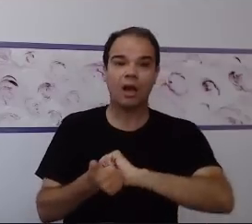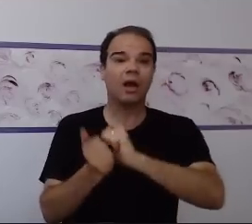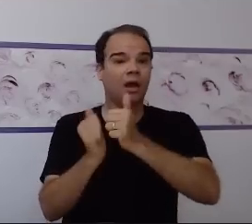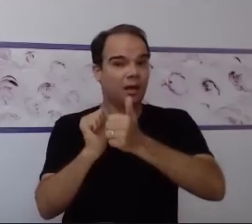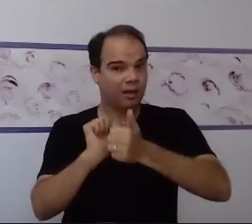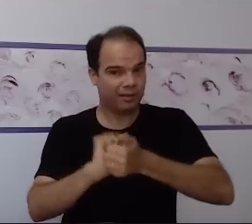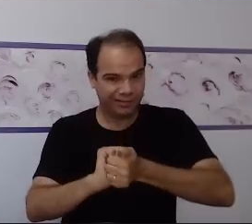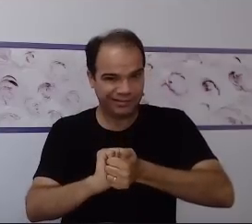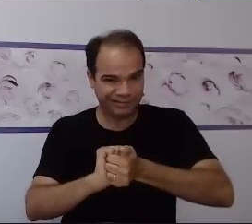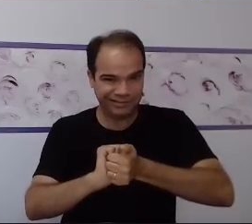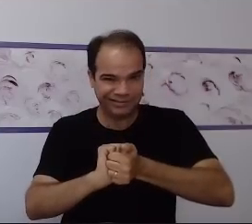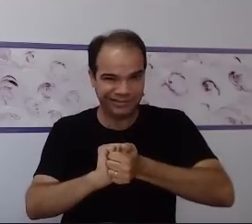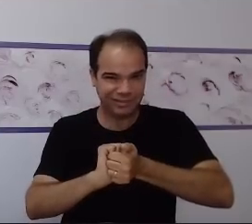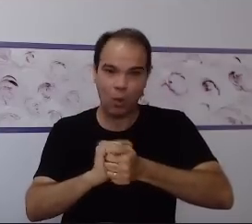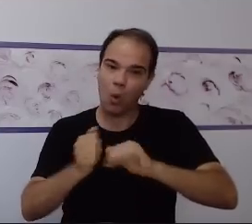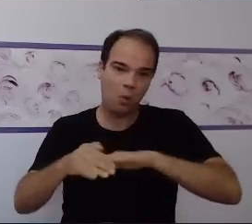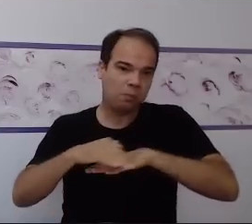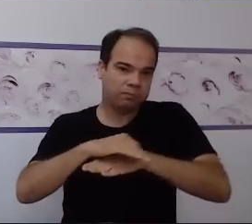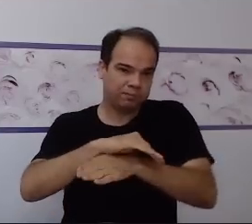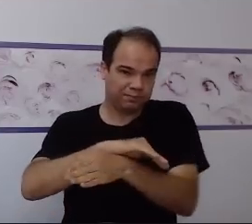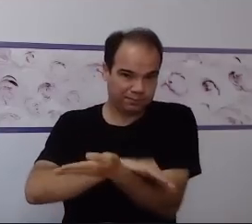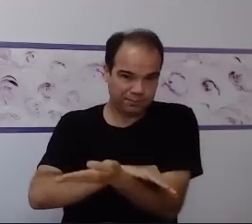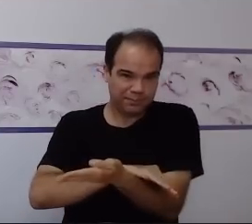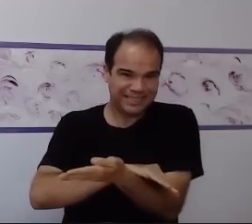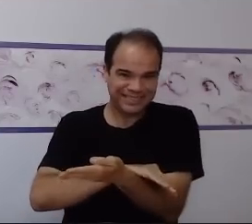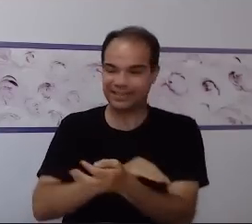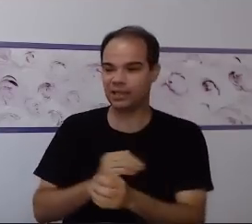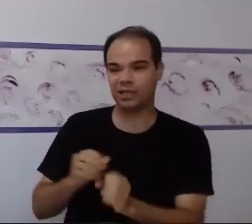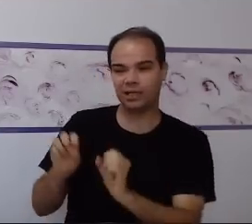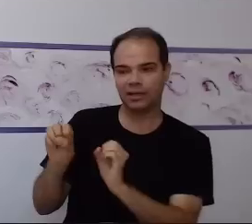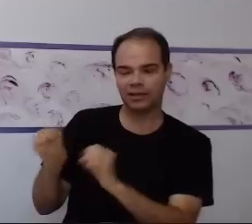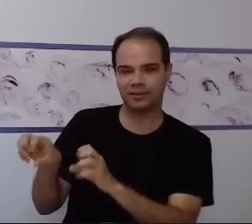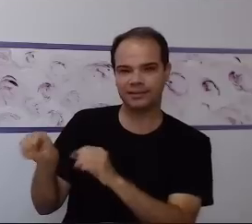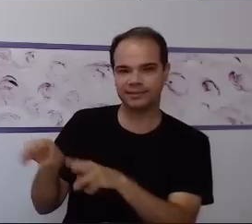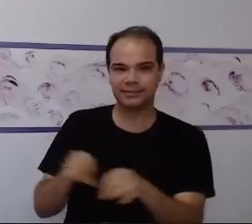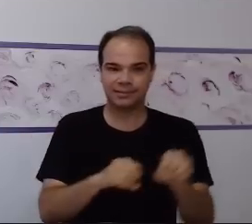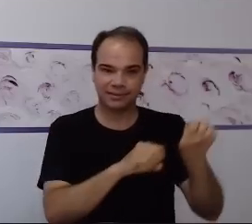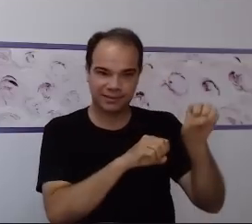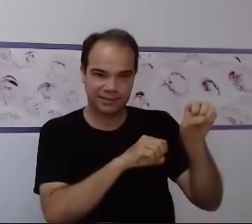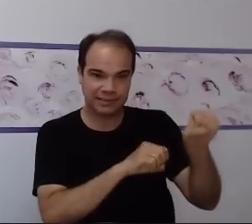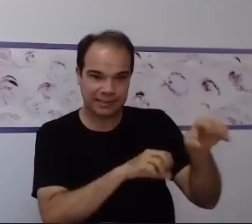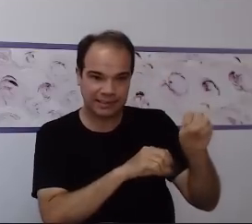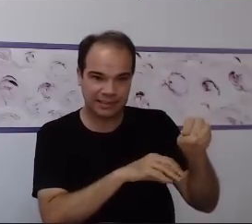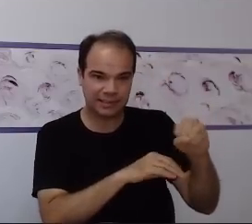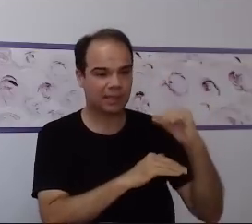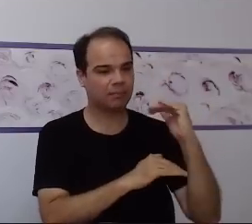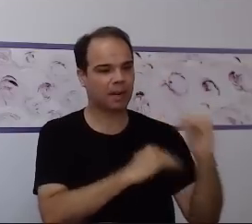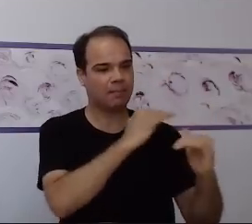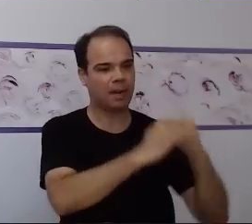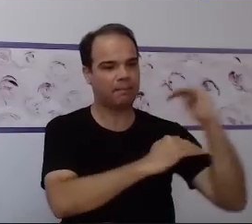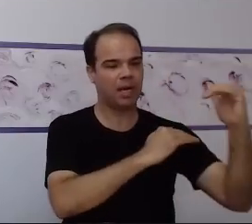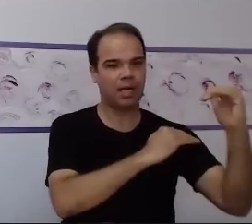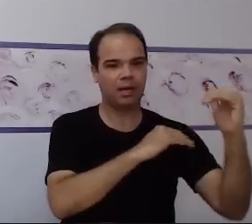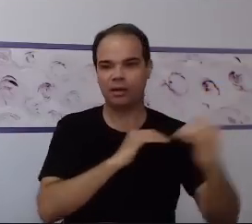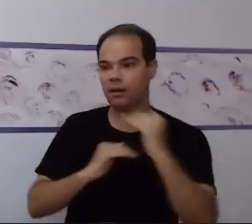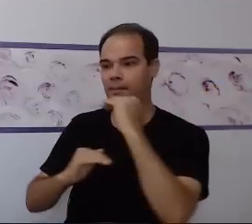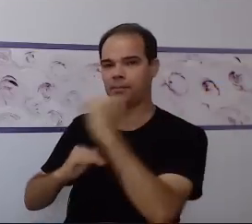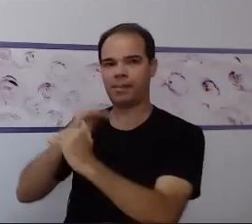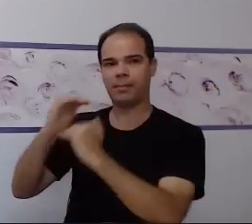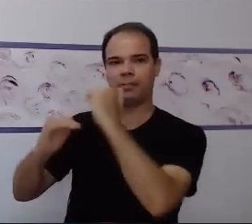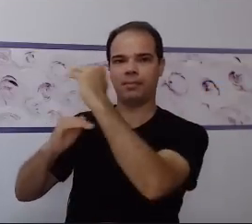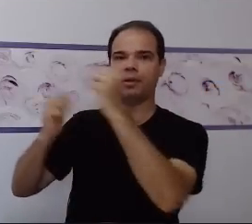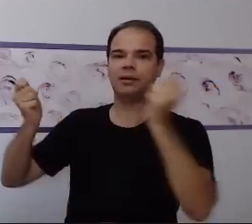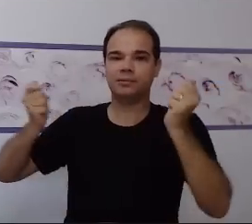Redes neuronais. O que é utilizar redes neuronais? Nós temos, e isso é até interessante